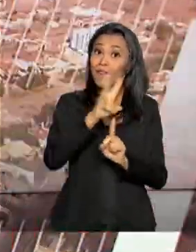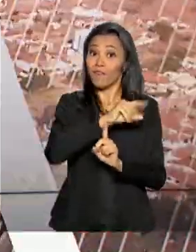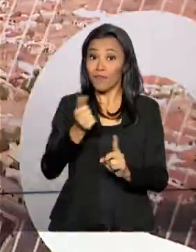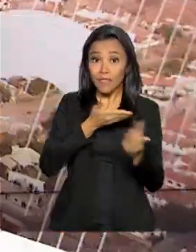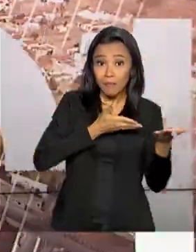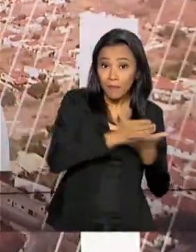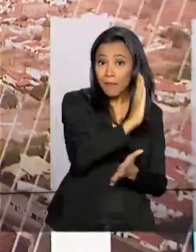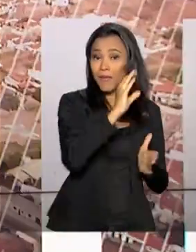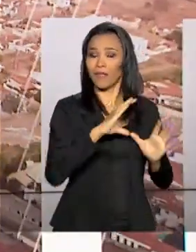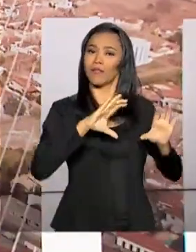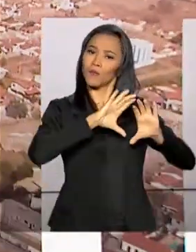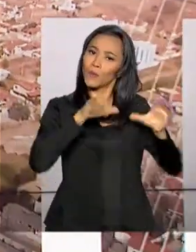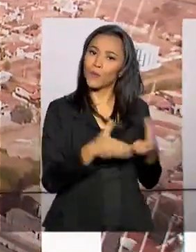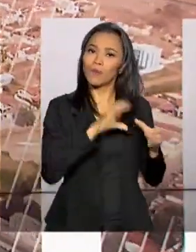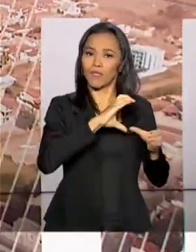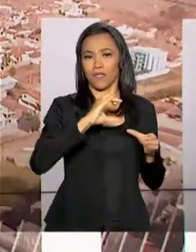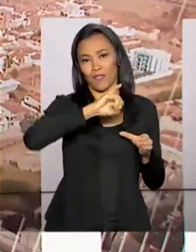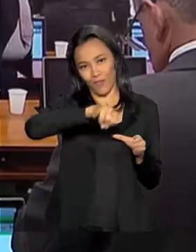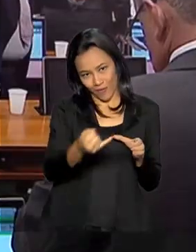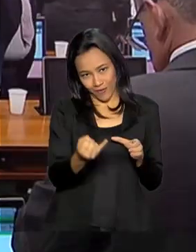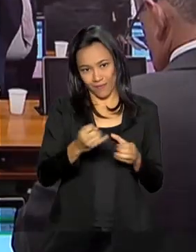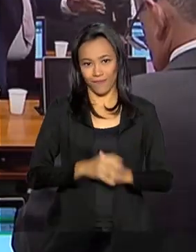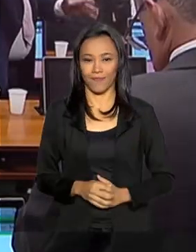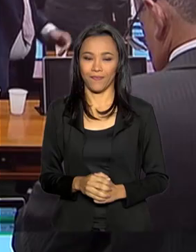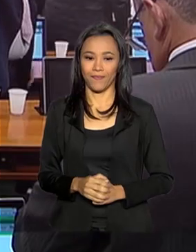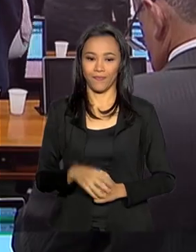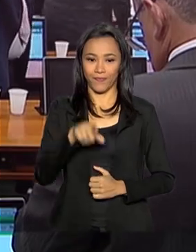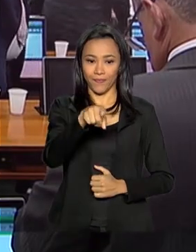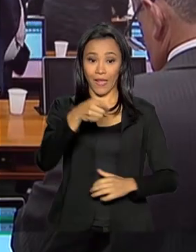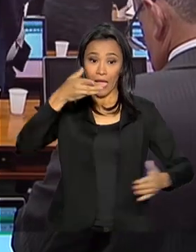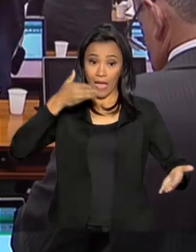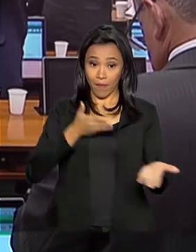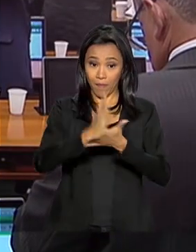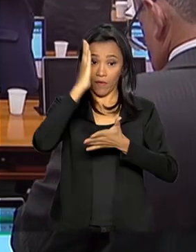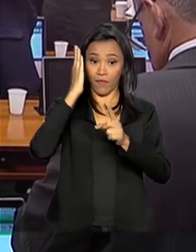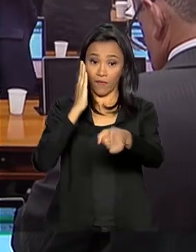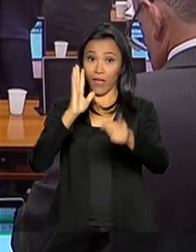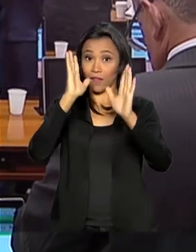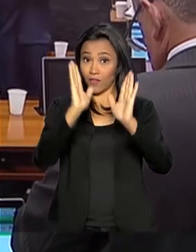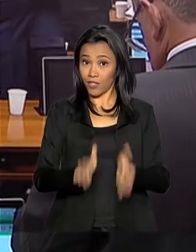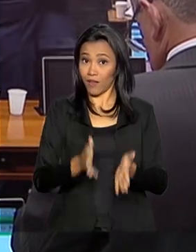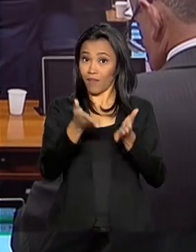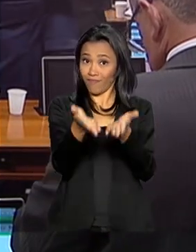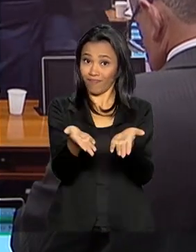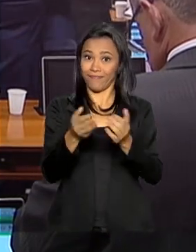de Constituição e Justiça da Câmara. Aprovado o parecer do relator.